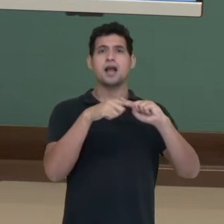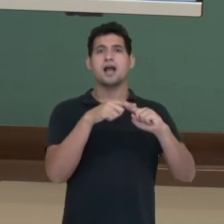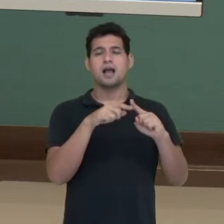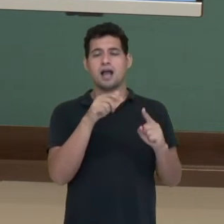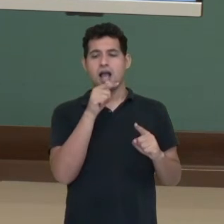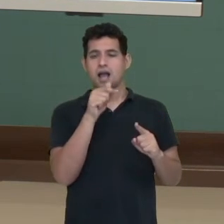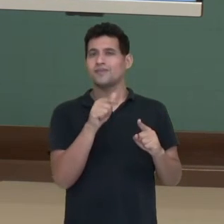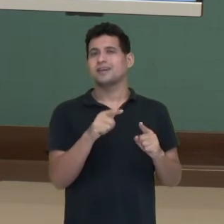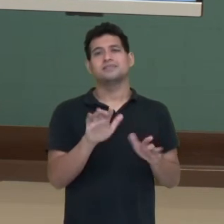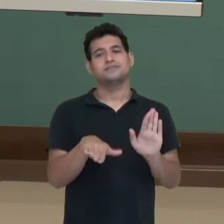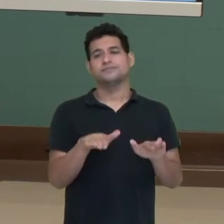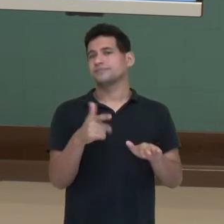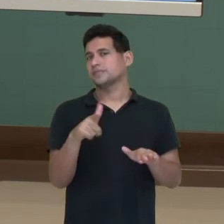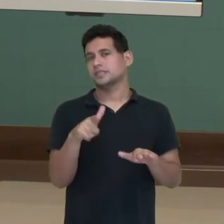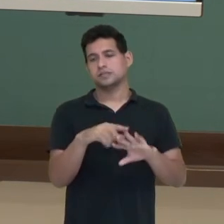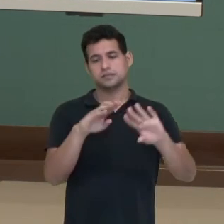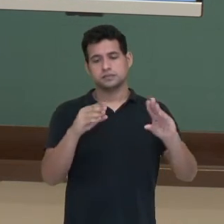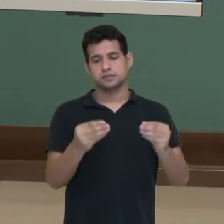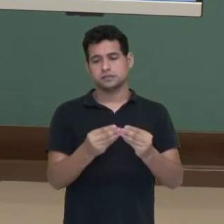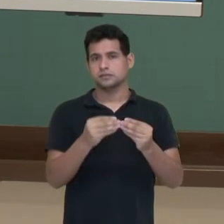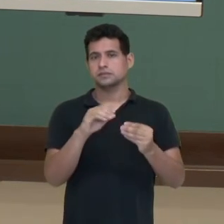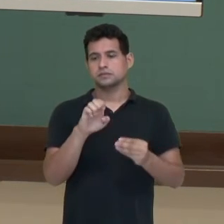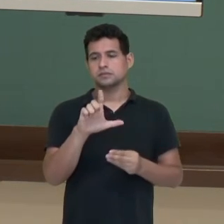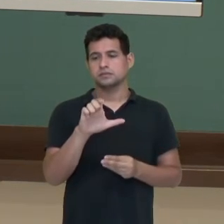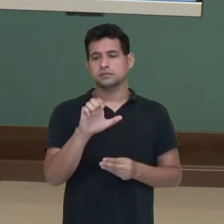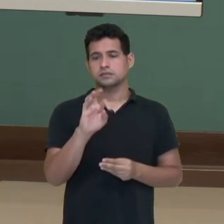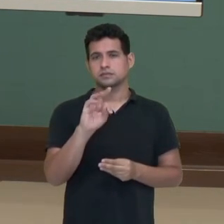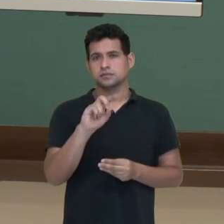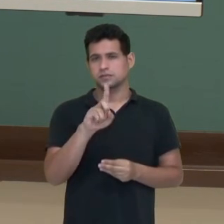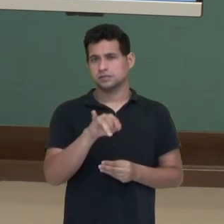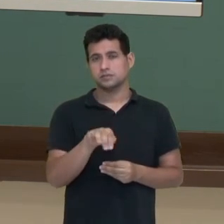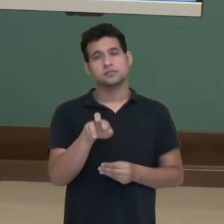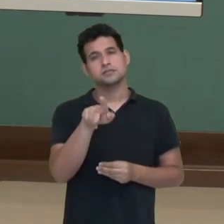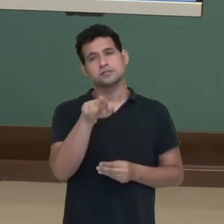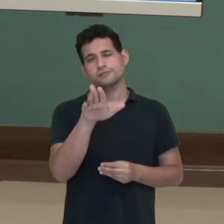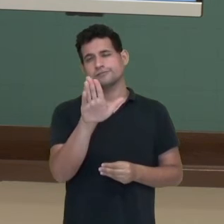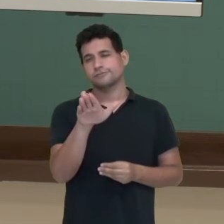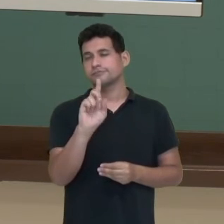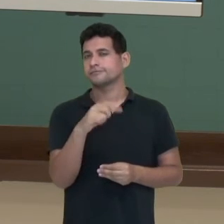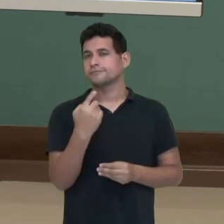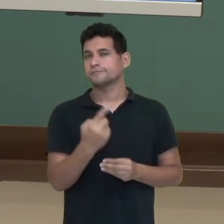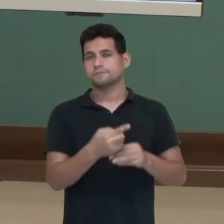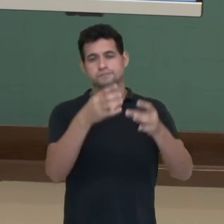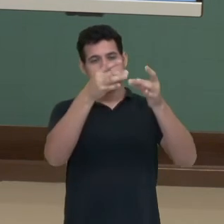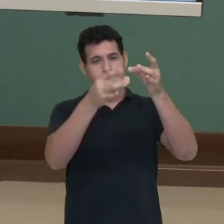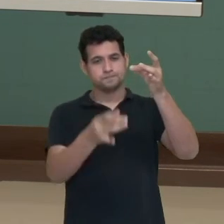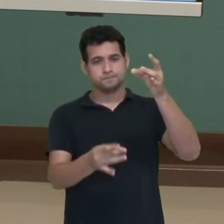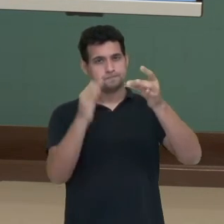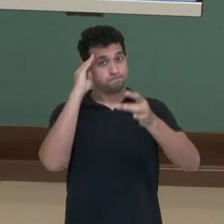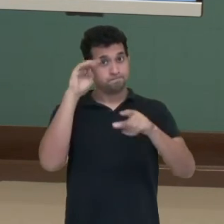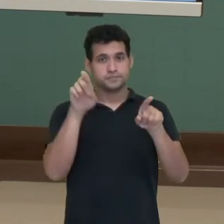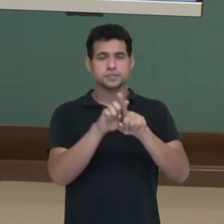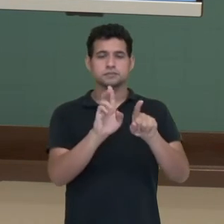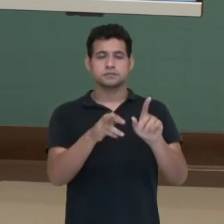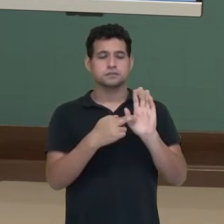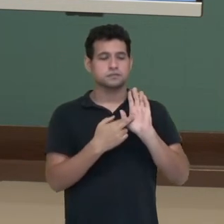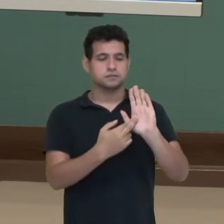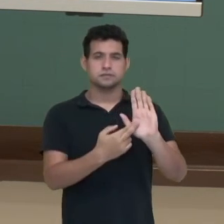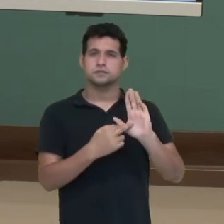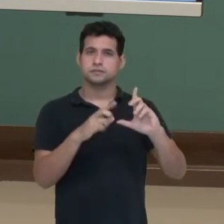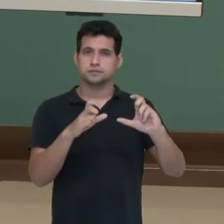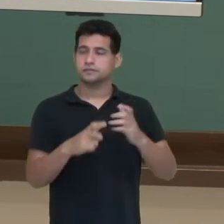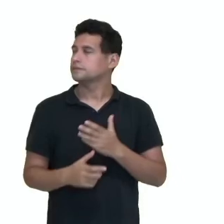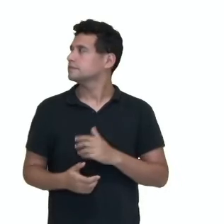geralmente não serão formados na eletrólise aquosa conforme a nossa lista de prioridade representada por essa